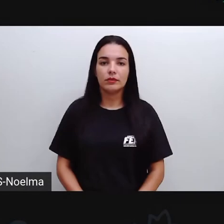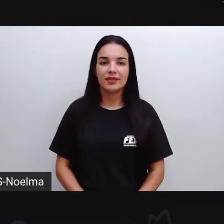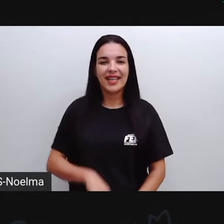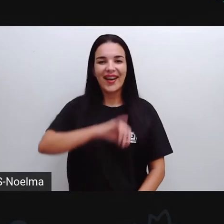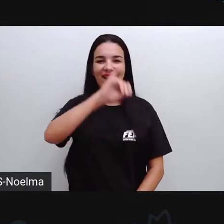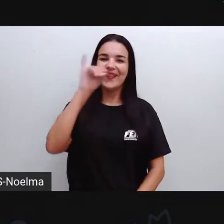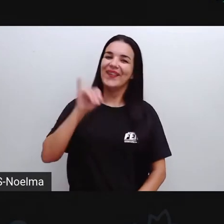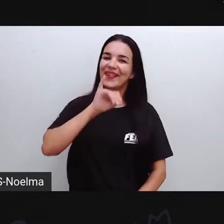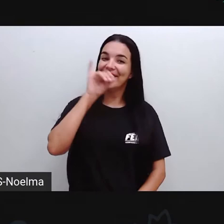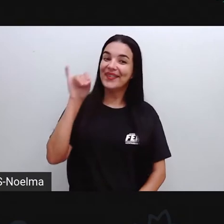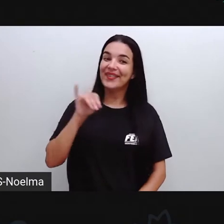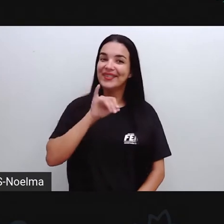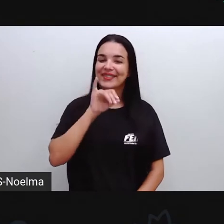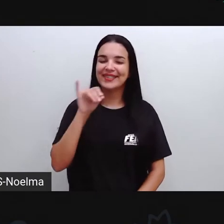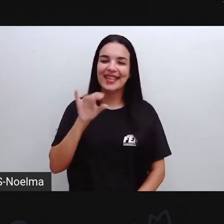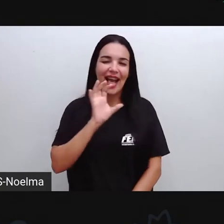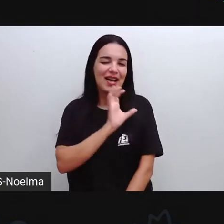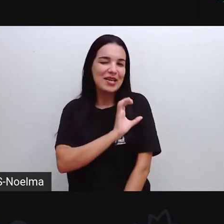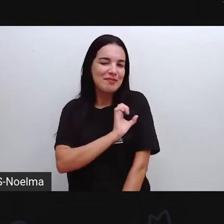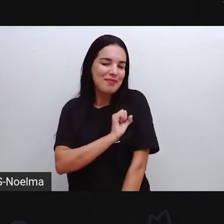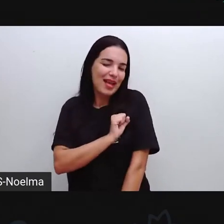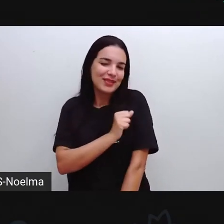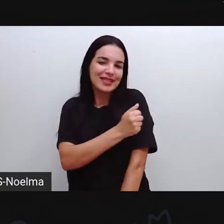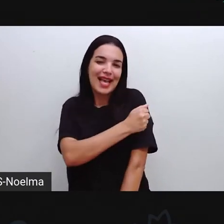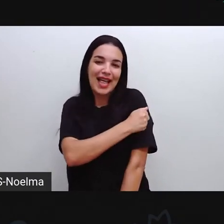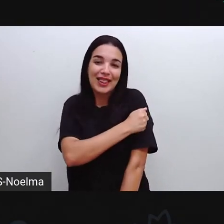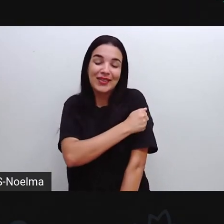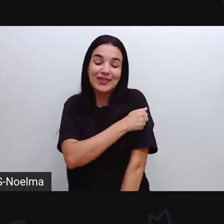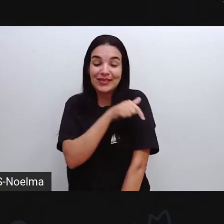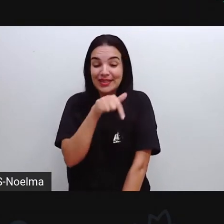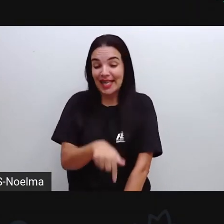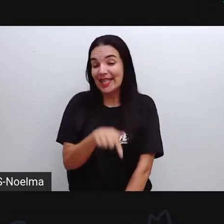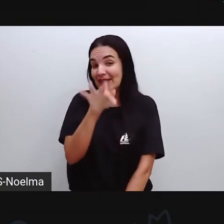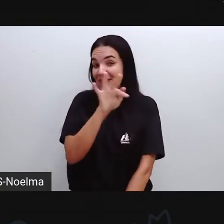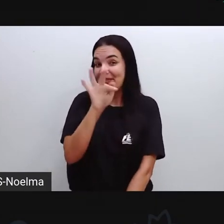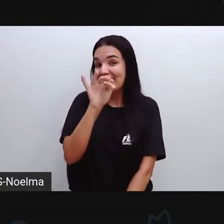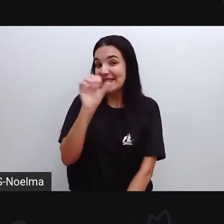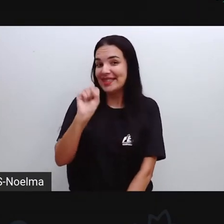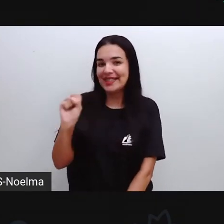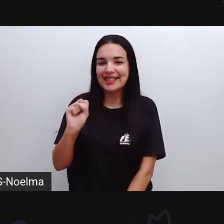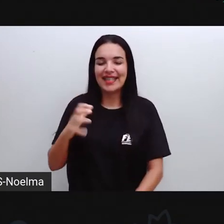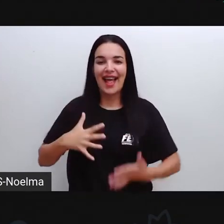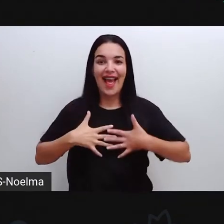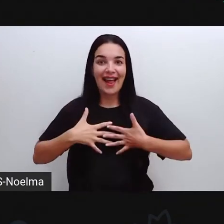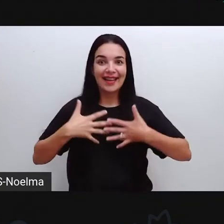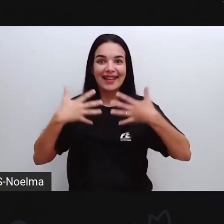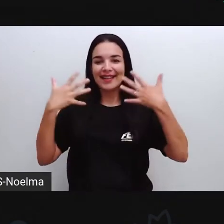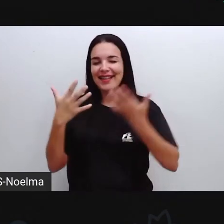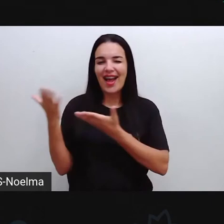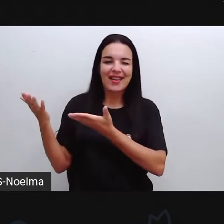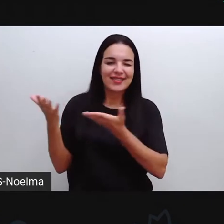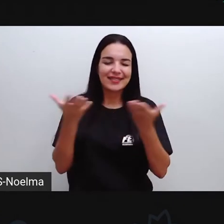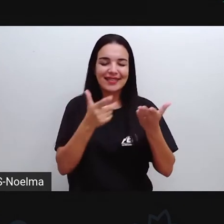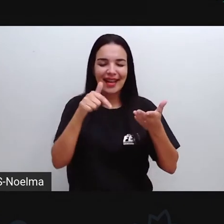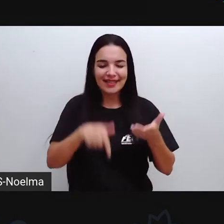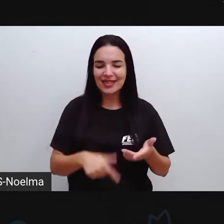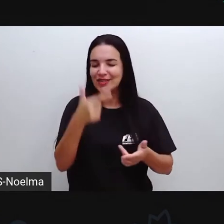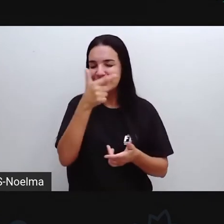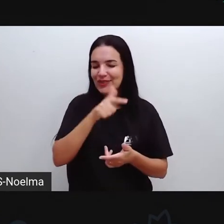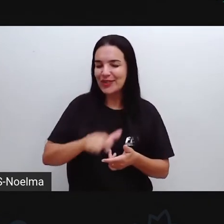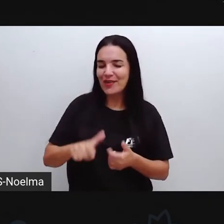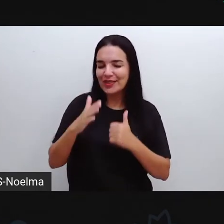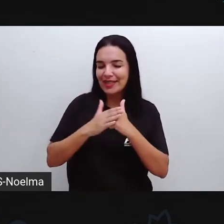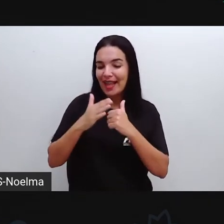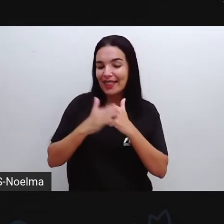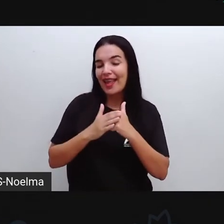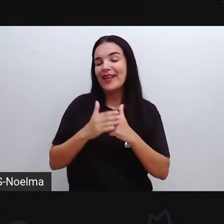Olá, amores, meus queridos e amados alunos da cidade de Feira de Santana. É com a enorme alegria que a gente recebe vocês aqui mais uma vez